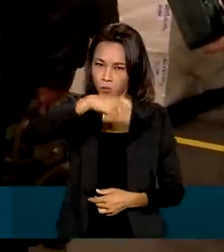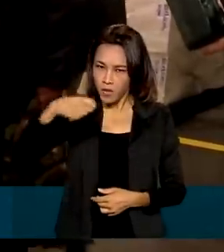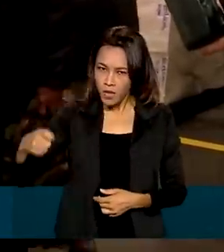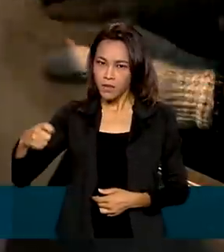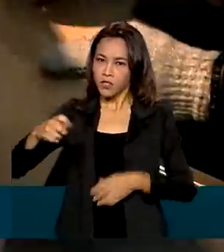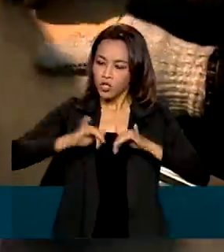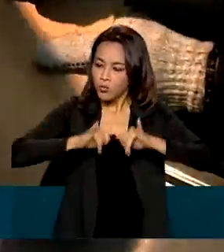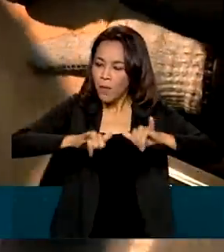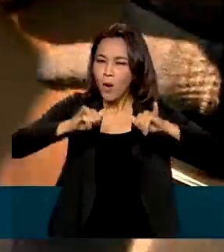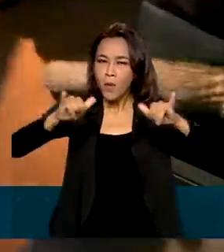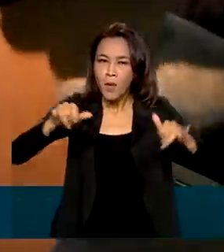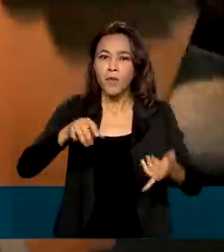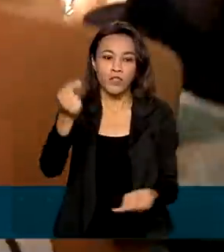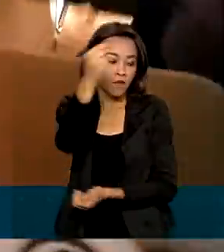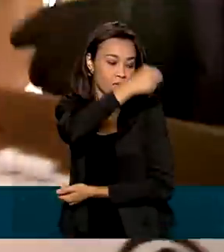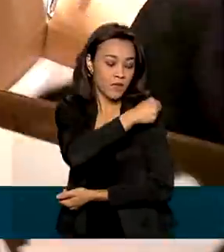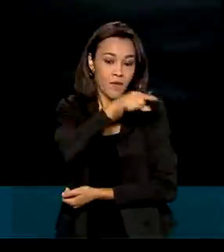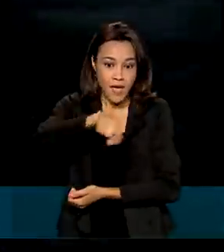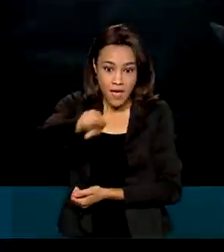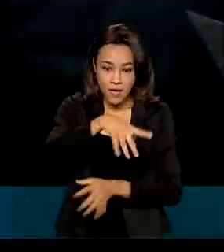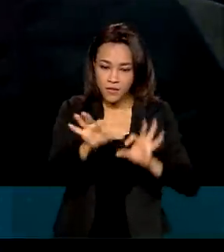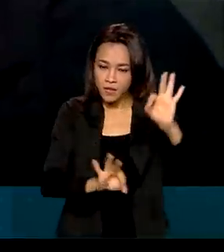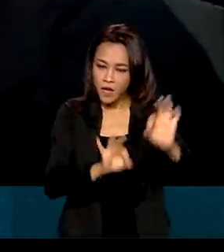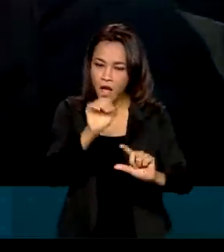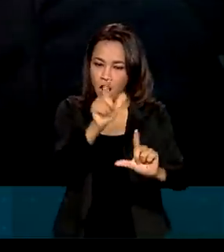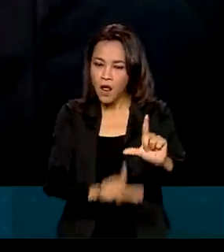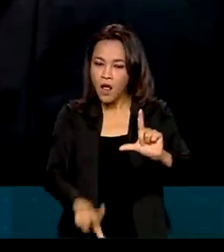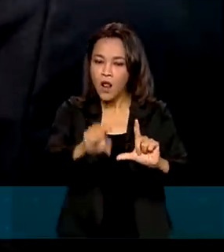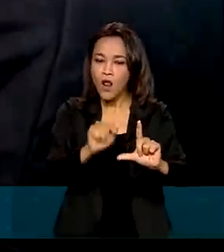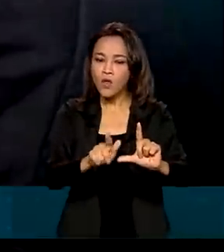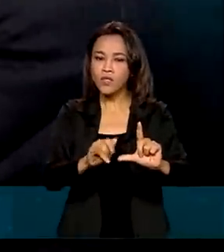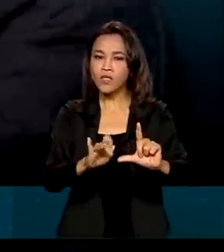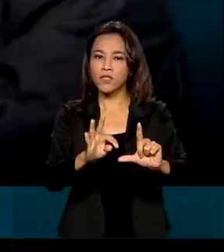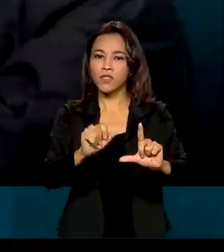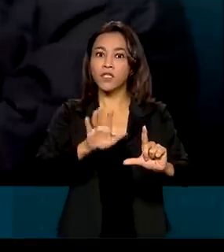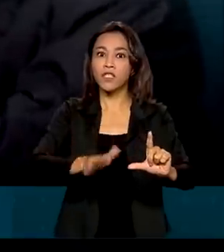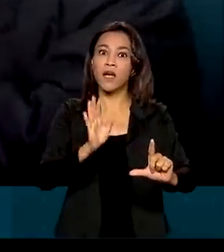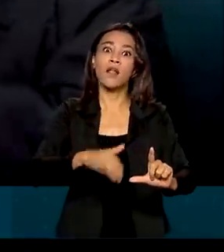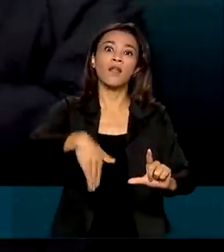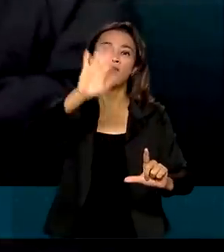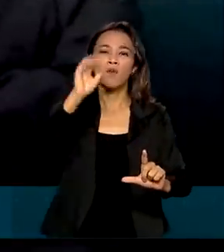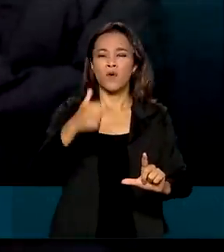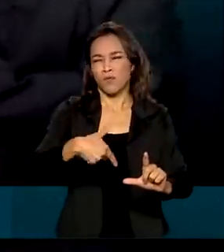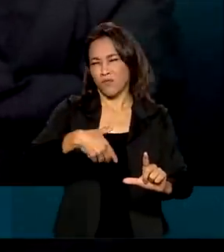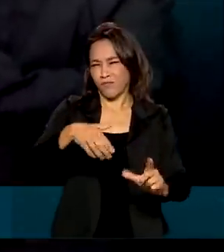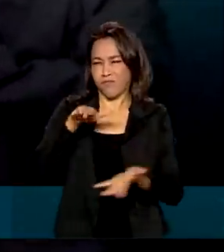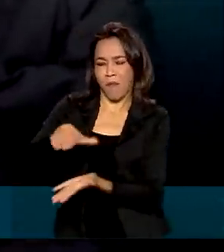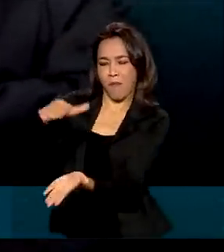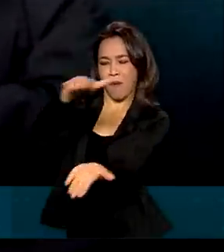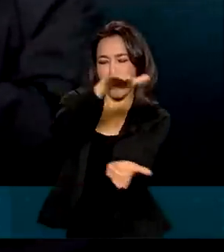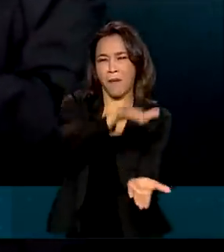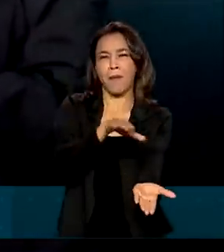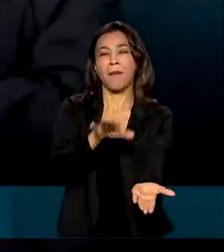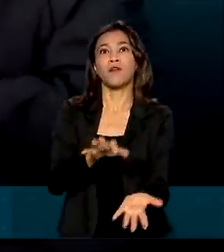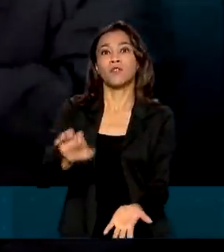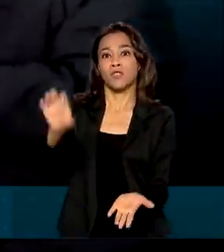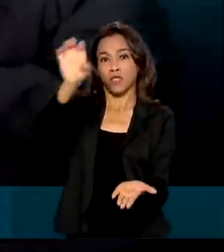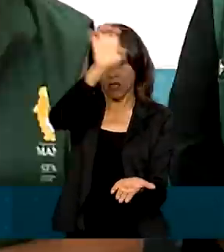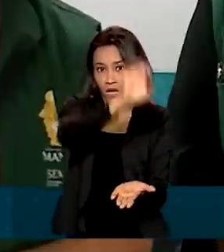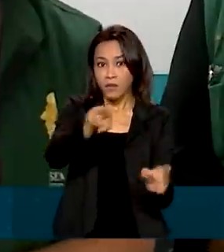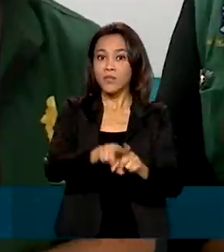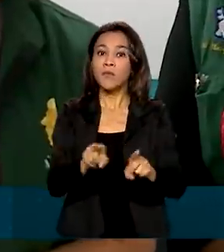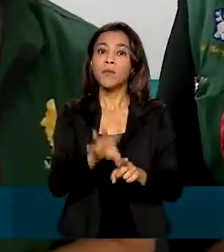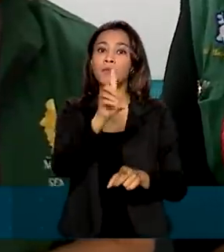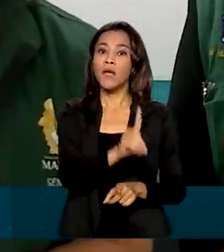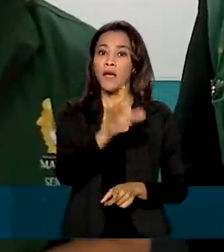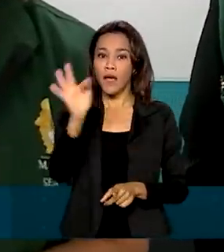imunização, essa operação logística já levou mais de 215 milhões de doses para todos os estados e Distrito Federal,